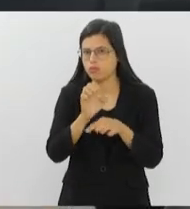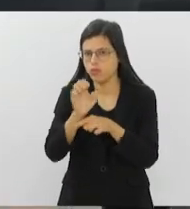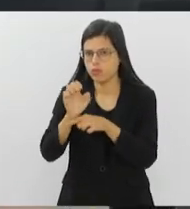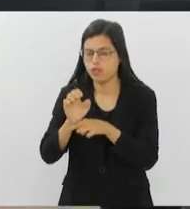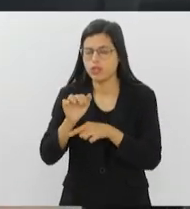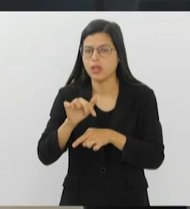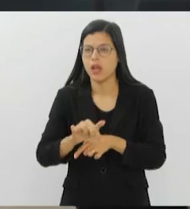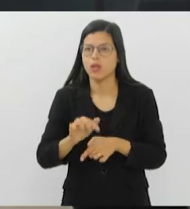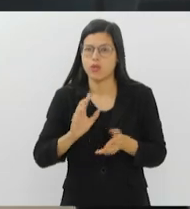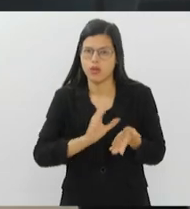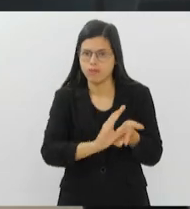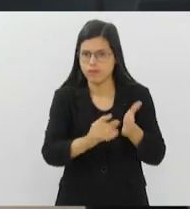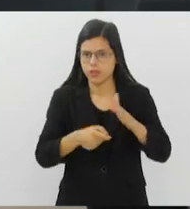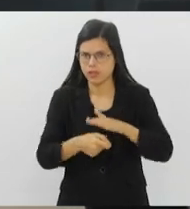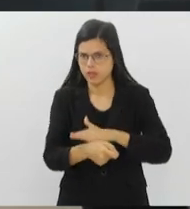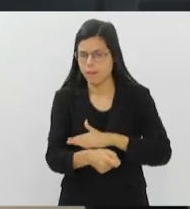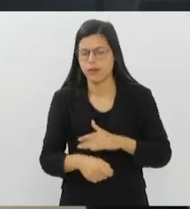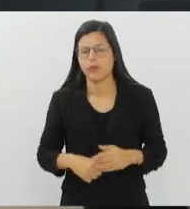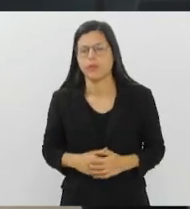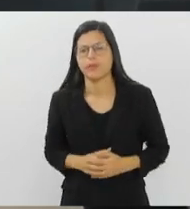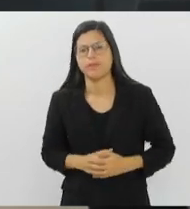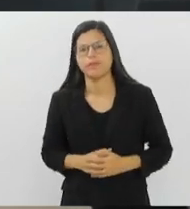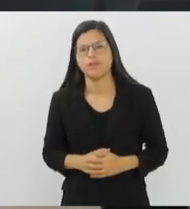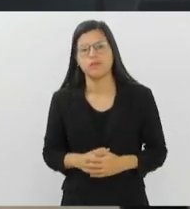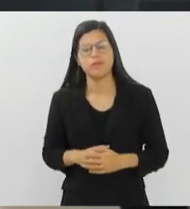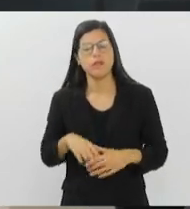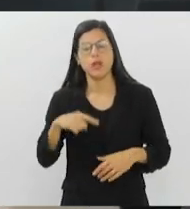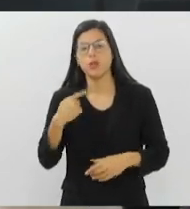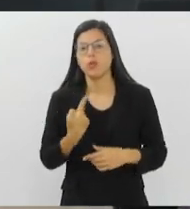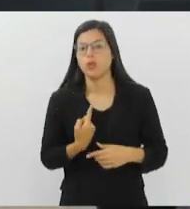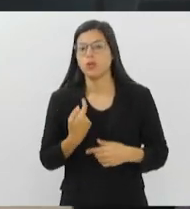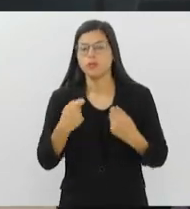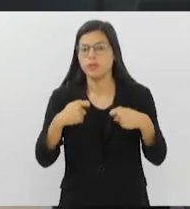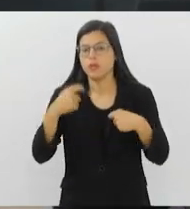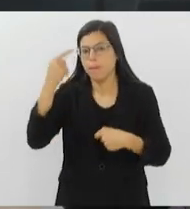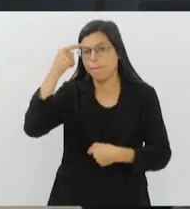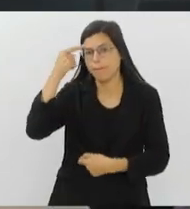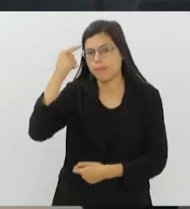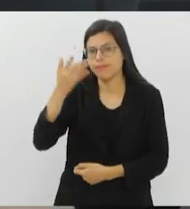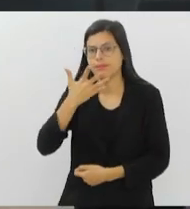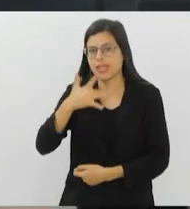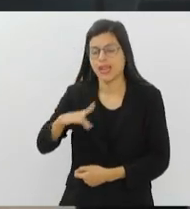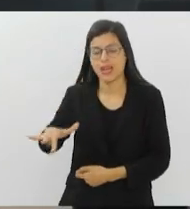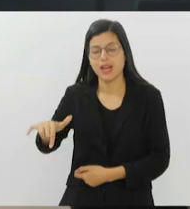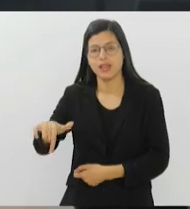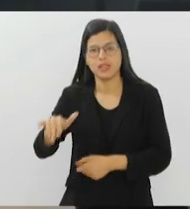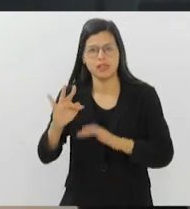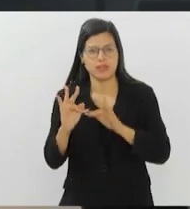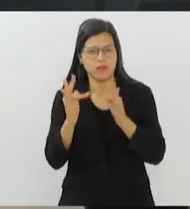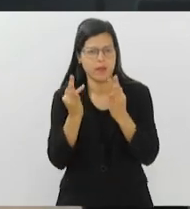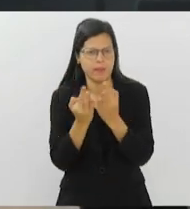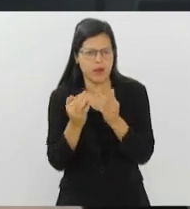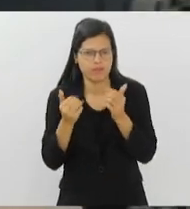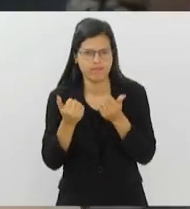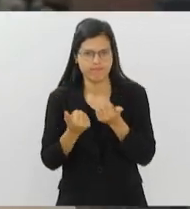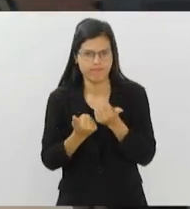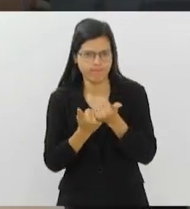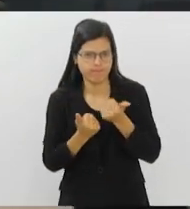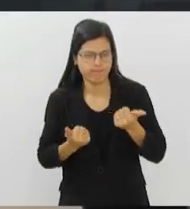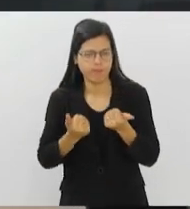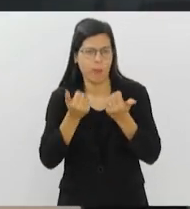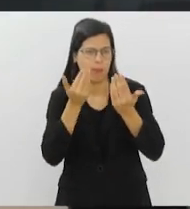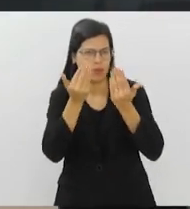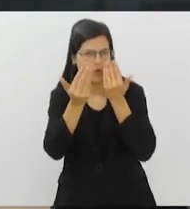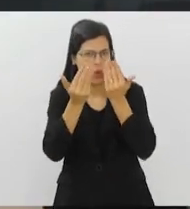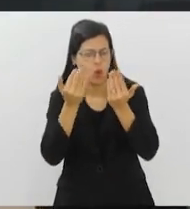cofinanciamentos. A gente precisa pensar na criança e nas suas famílias. Apoio psicológico que é muito